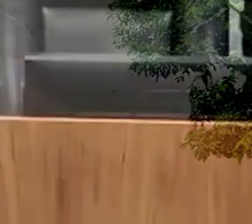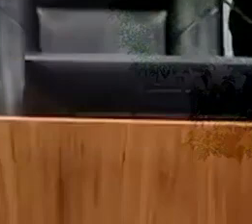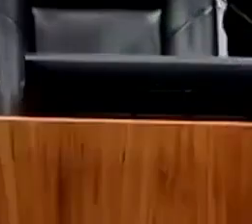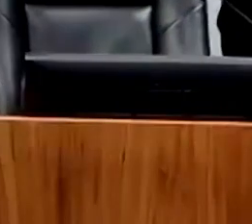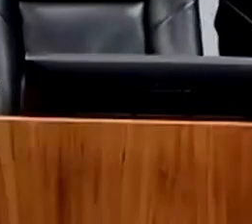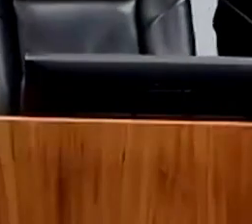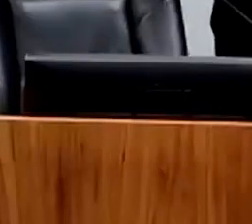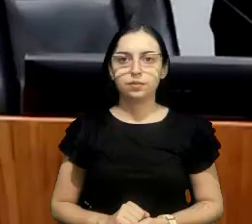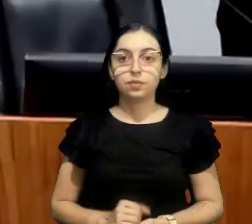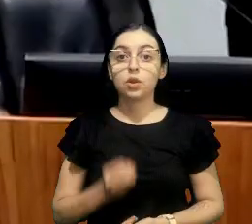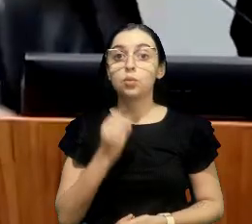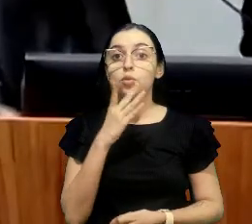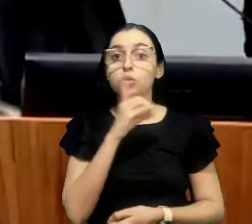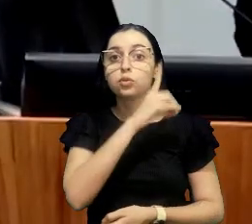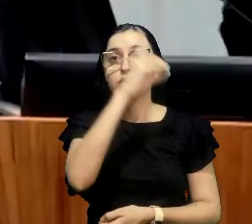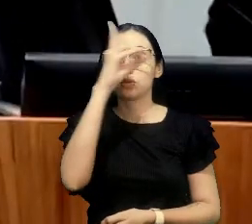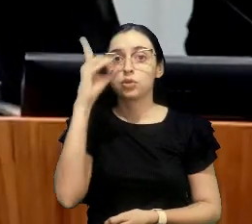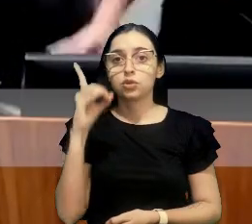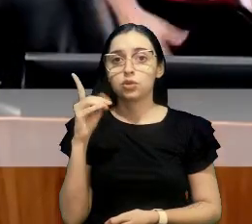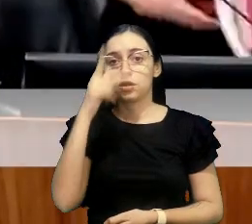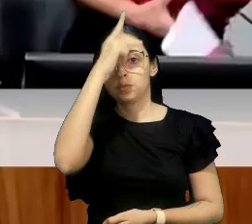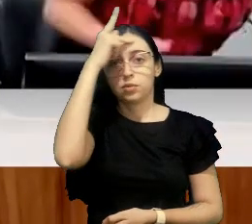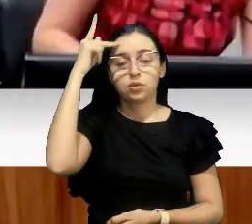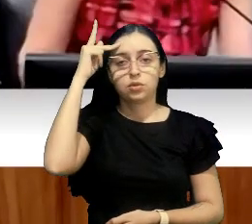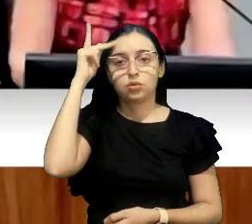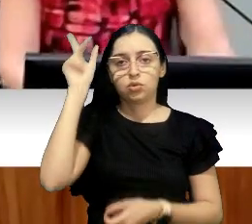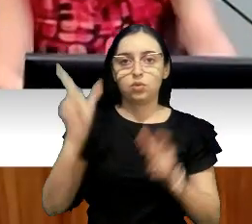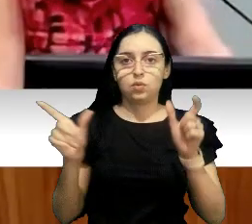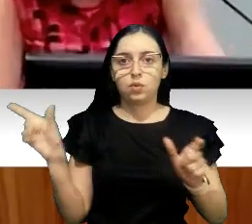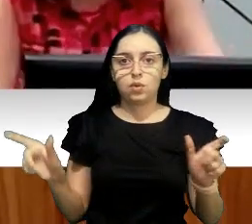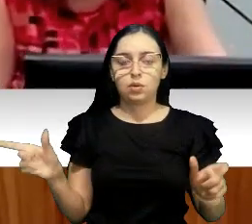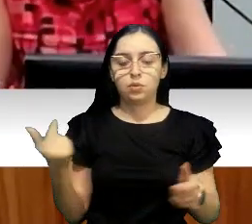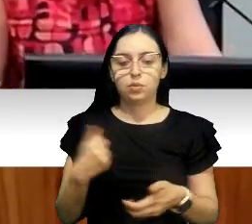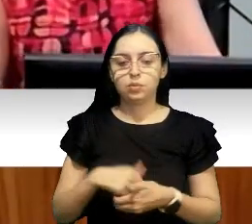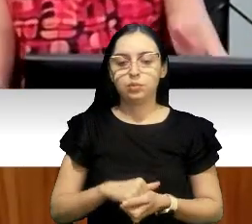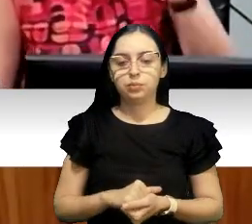Bom dia a todas e todos,